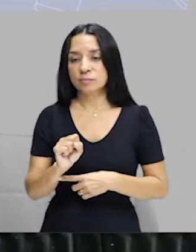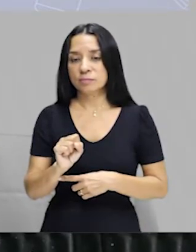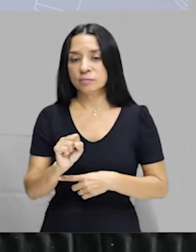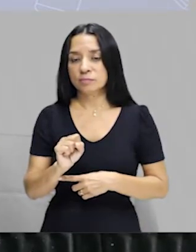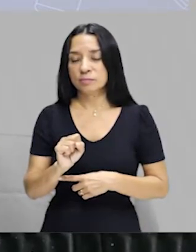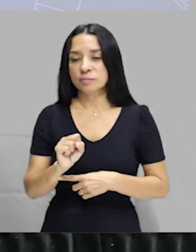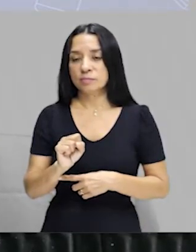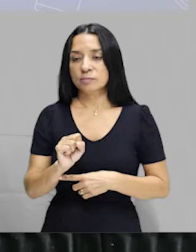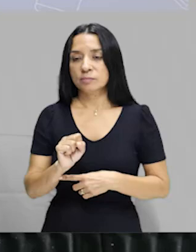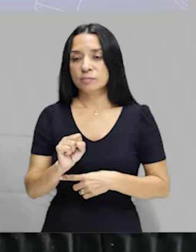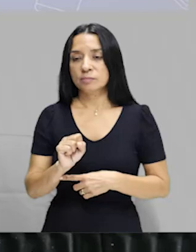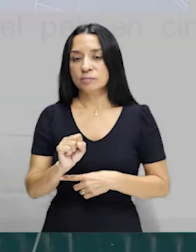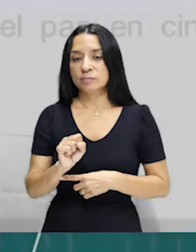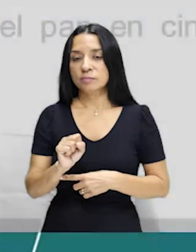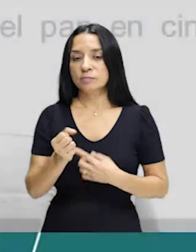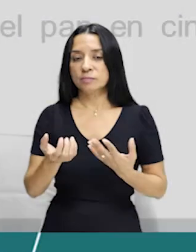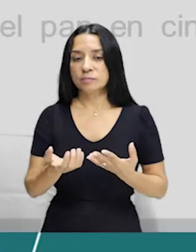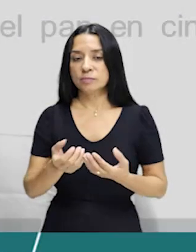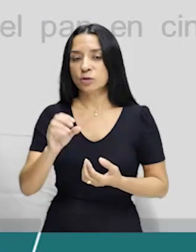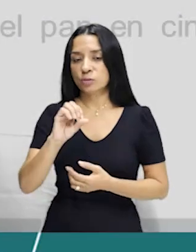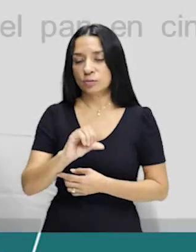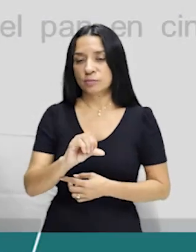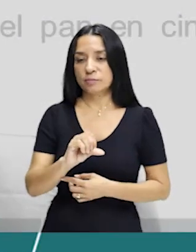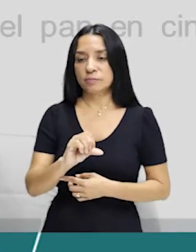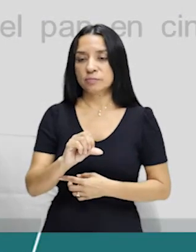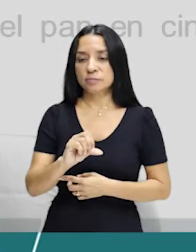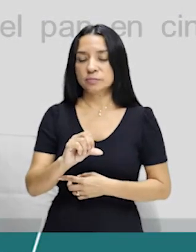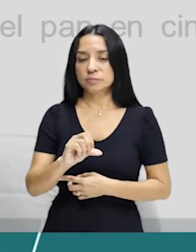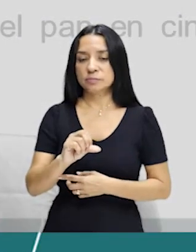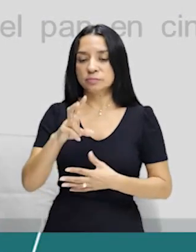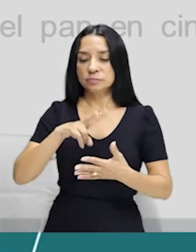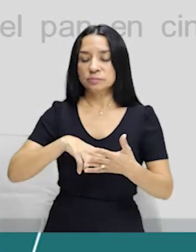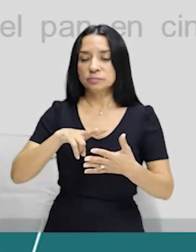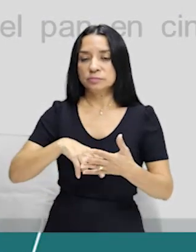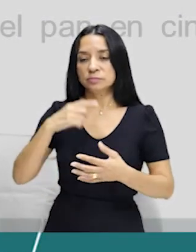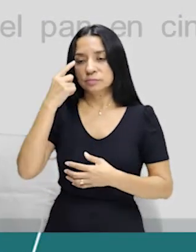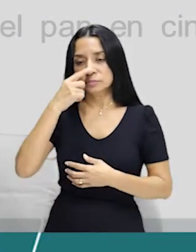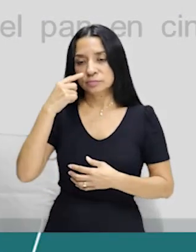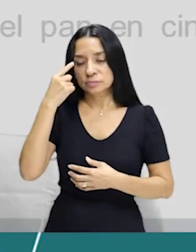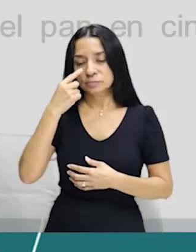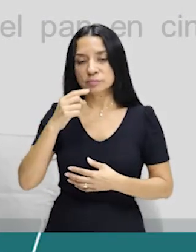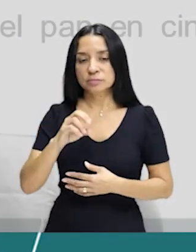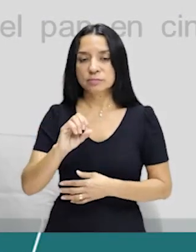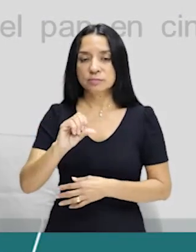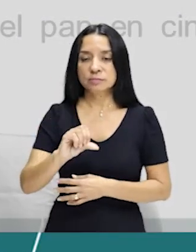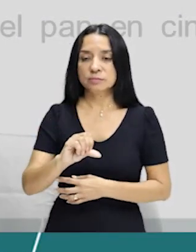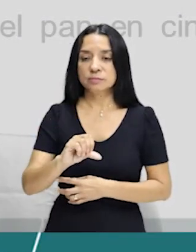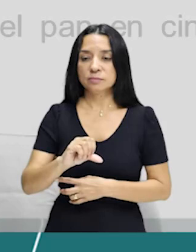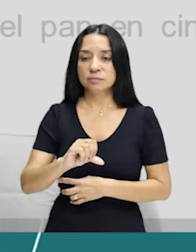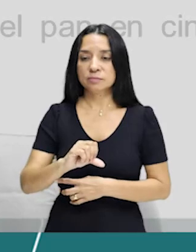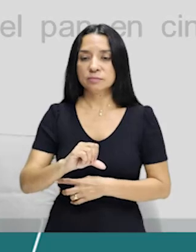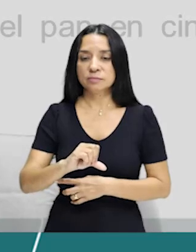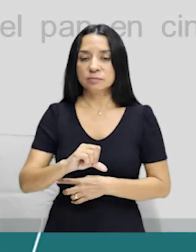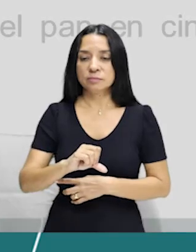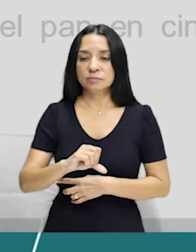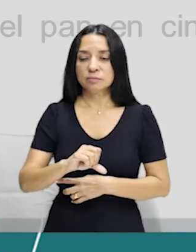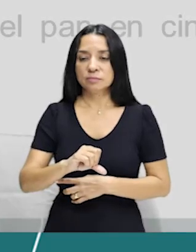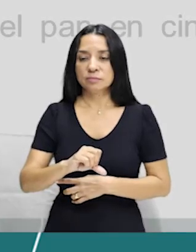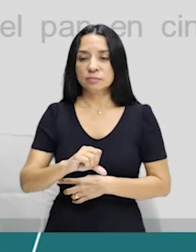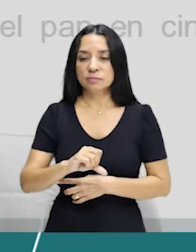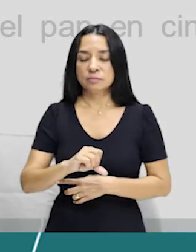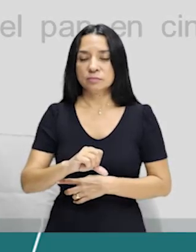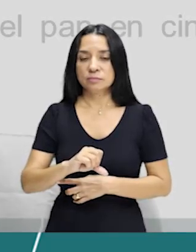cartas. Yo partir é o meu verbo. De viaje a las